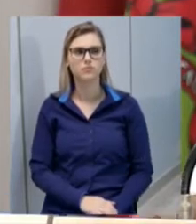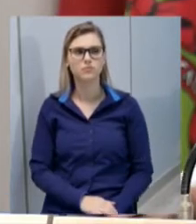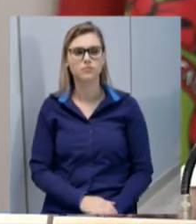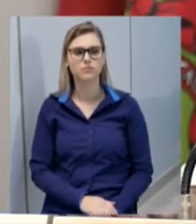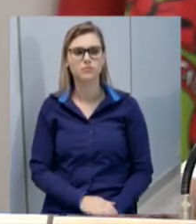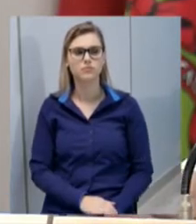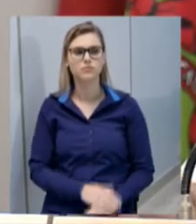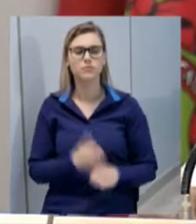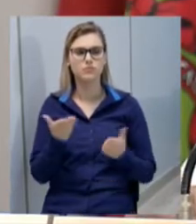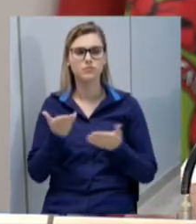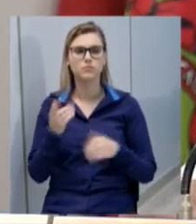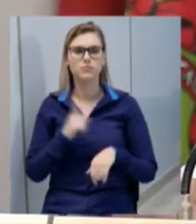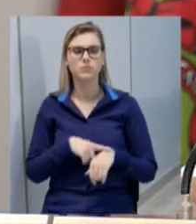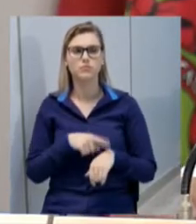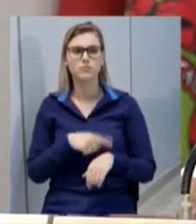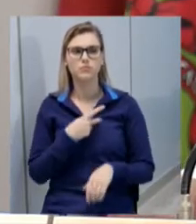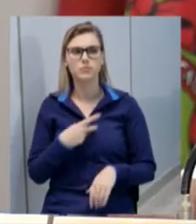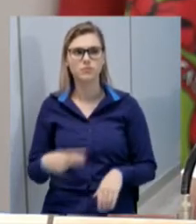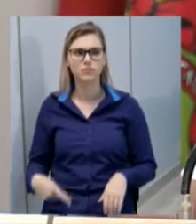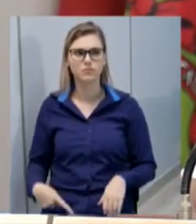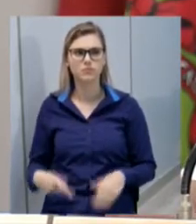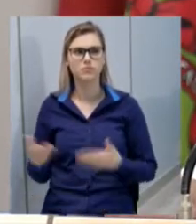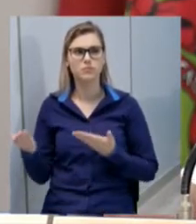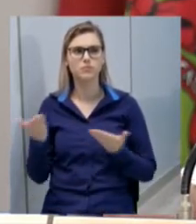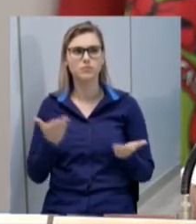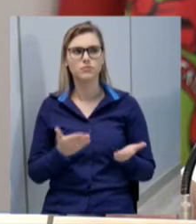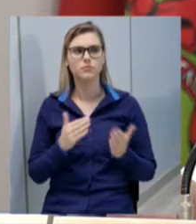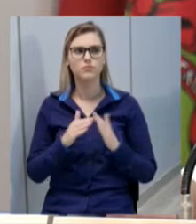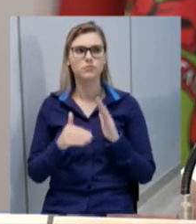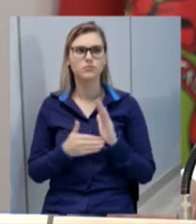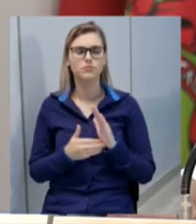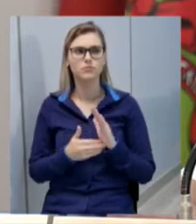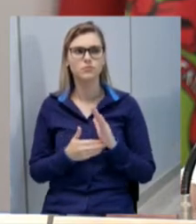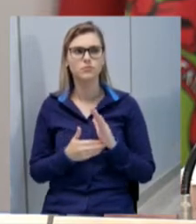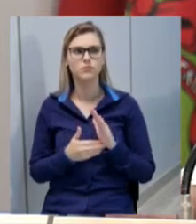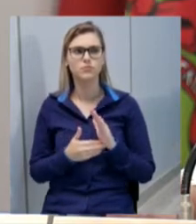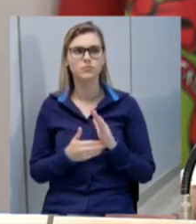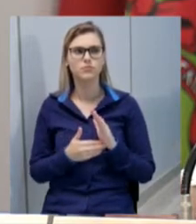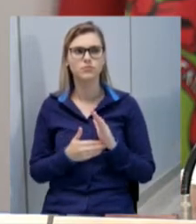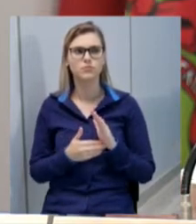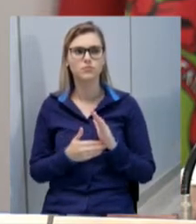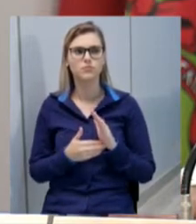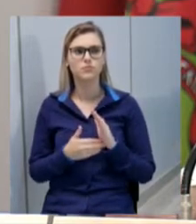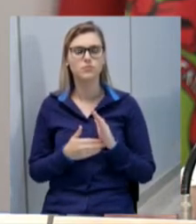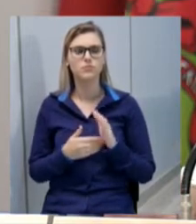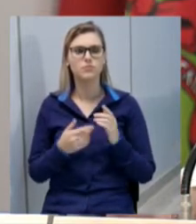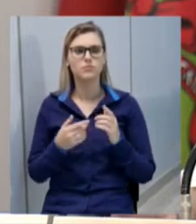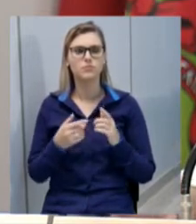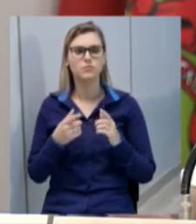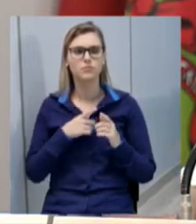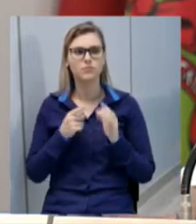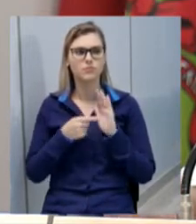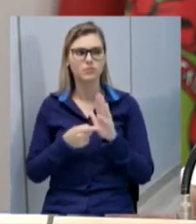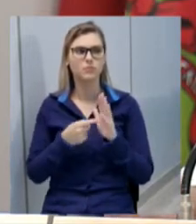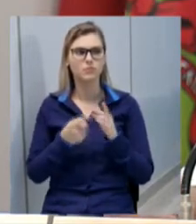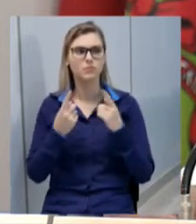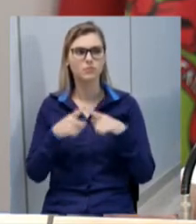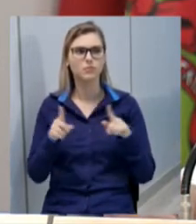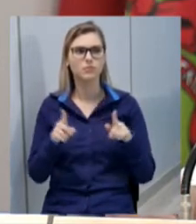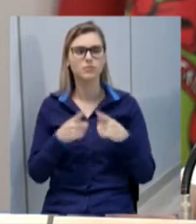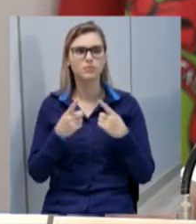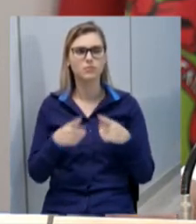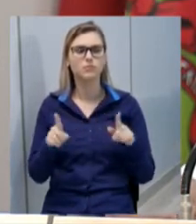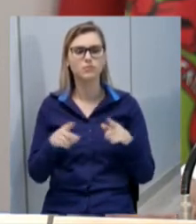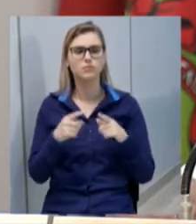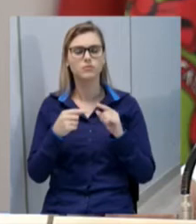passo o momento da presidência convido a todos para prestigiar o coral das vitoriosas da rede feminina de combate ao câncer